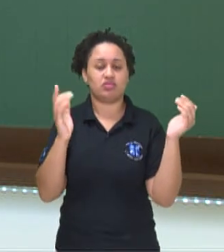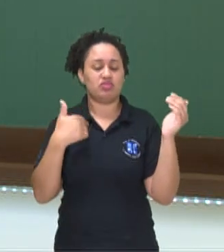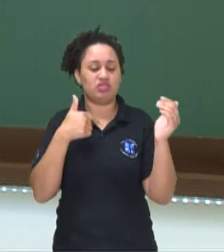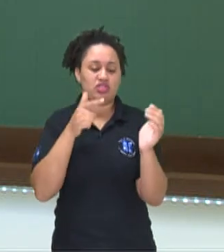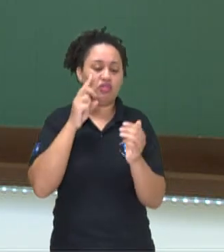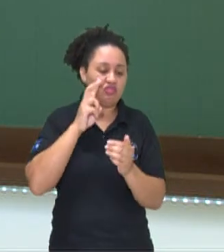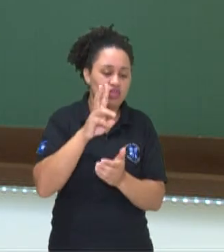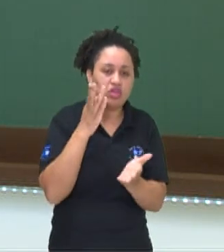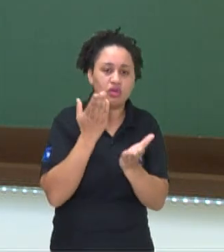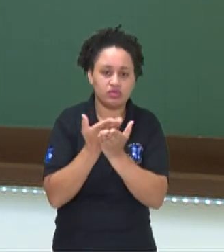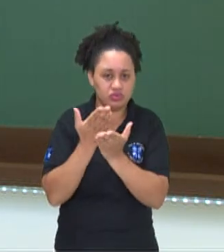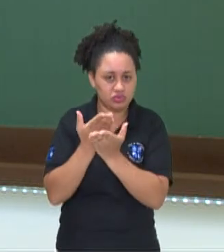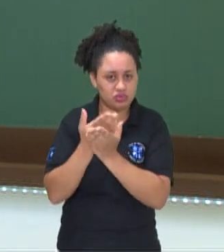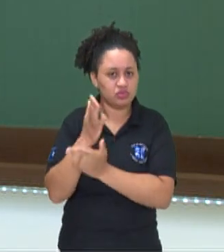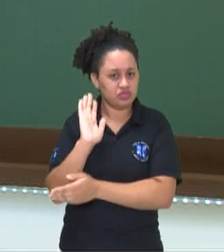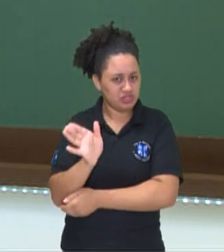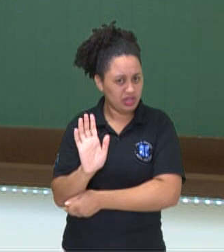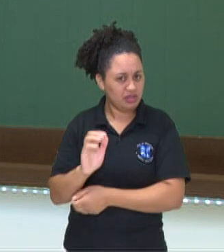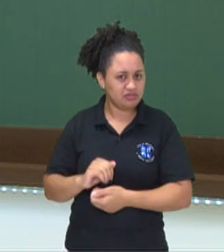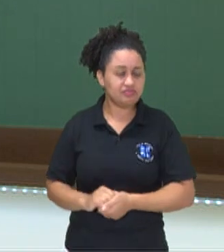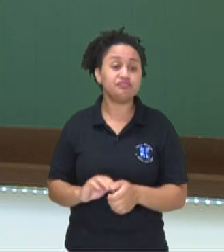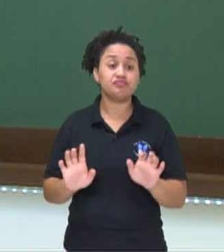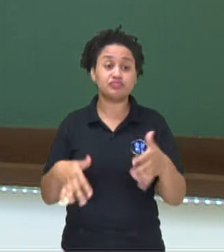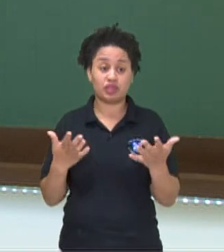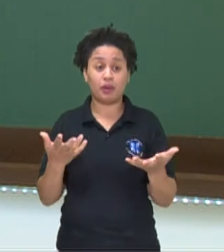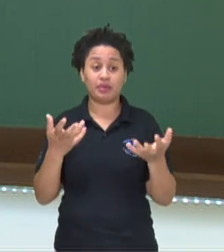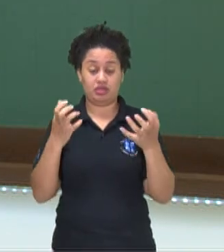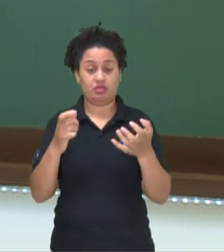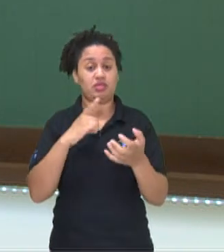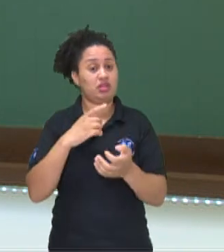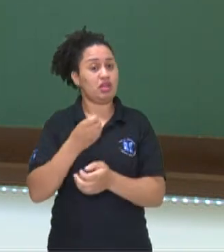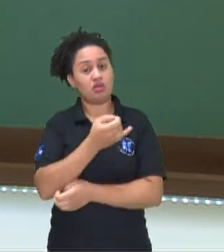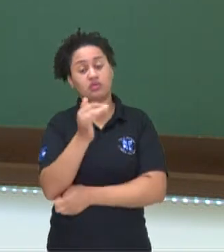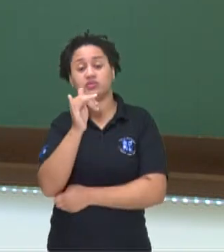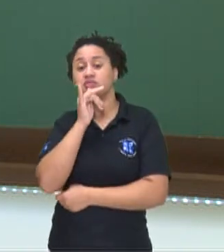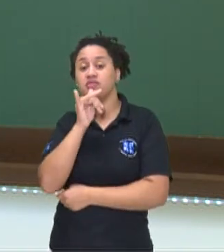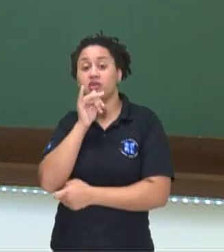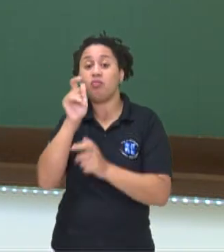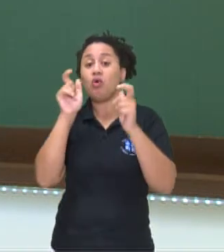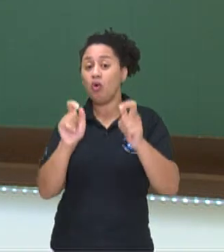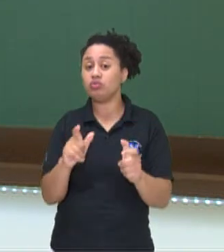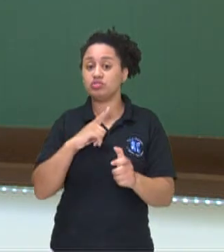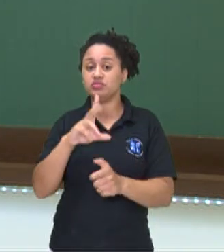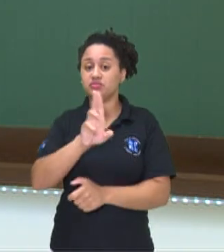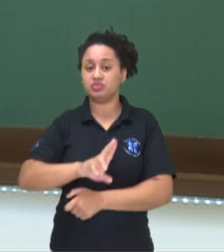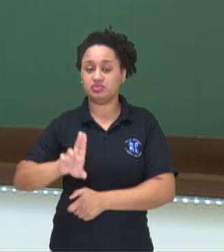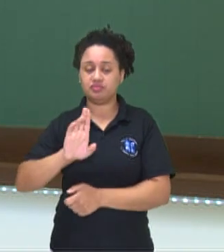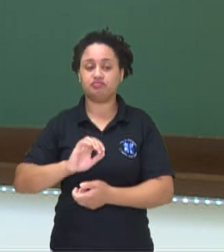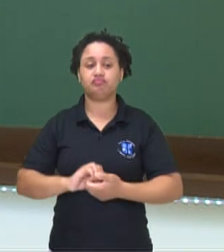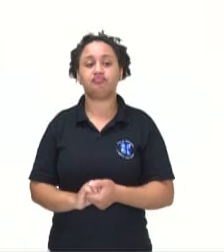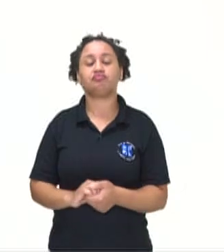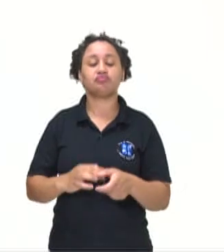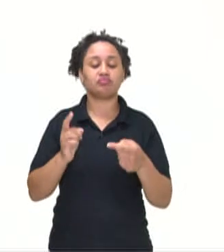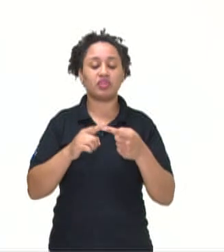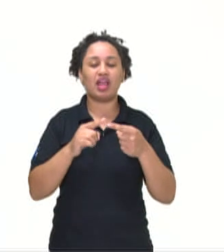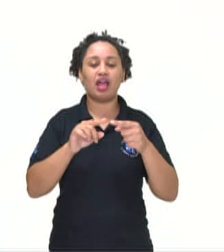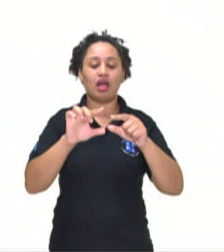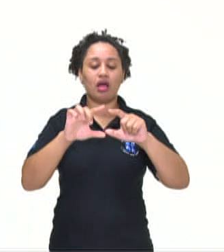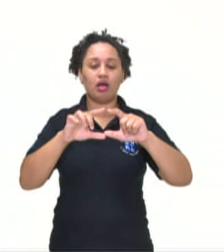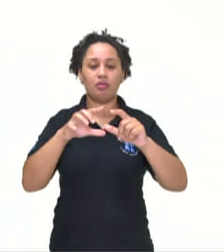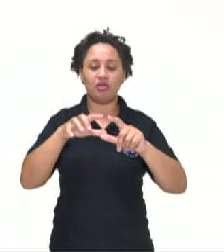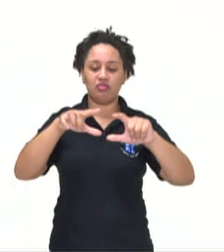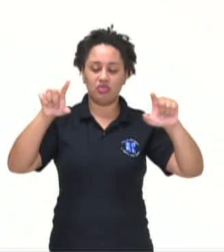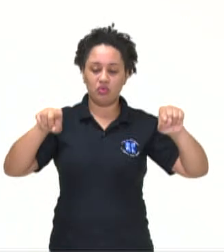em algum momento da sua vida? Então, olha só, aqui nós temos alguns exemplos, veja bem, quando a gente calcula o perímetro de uma